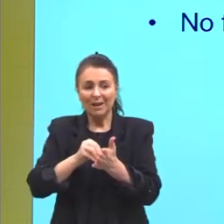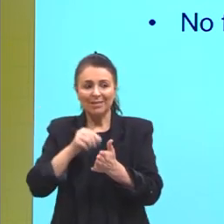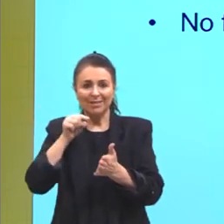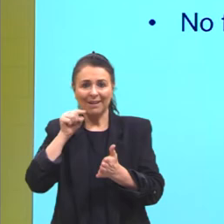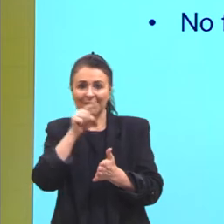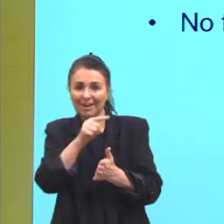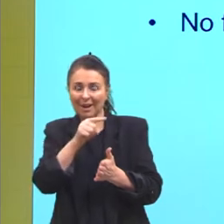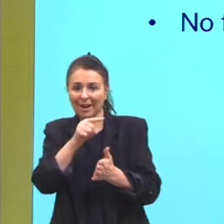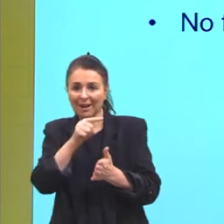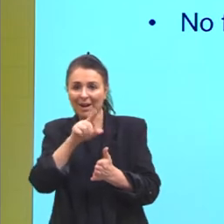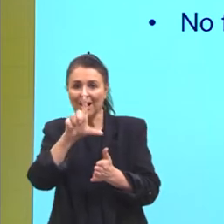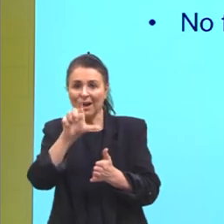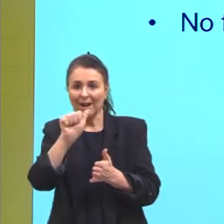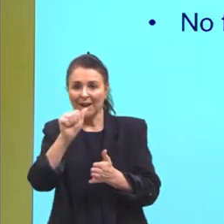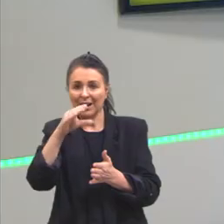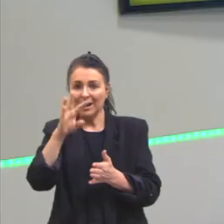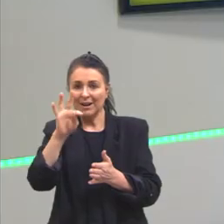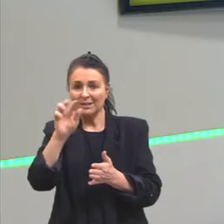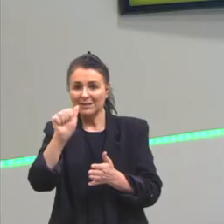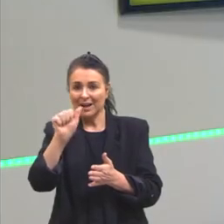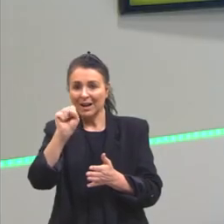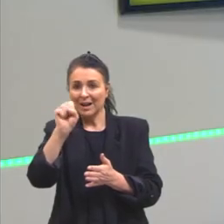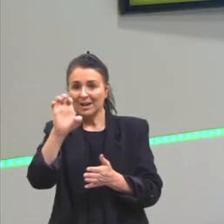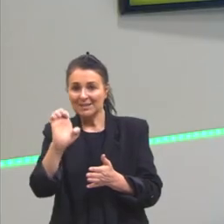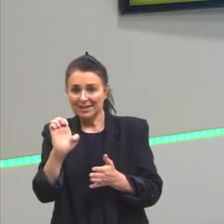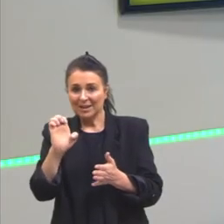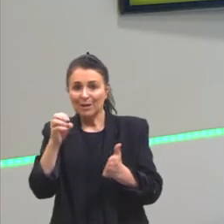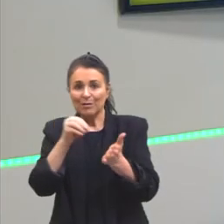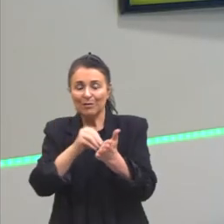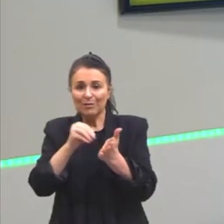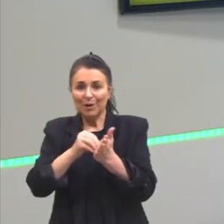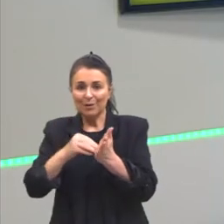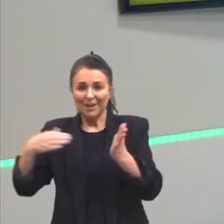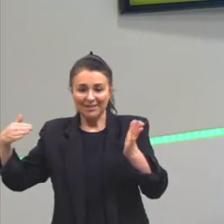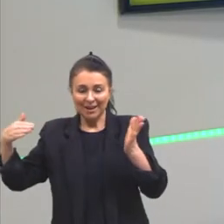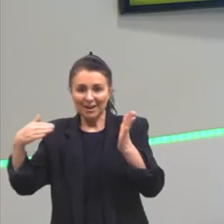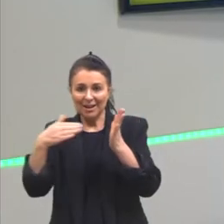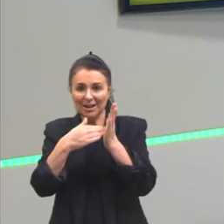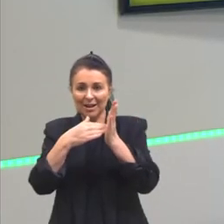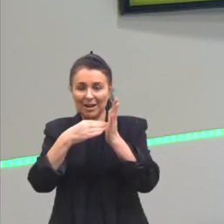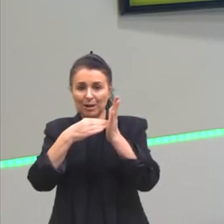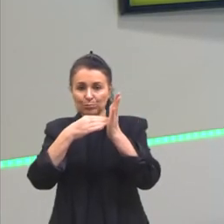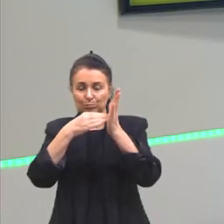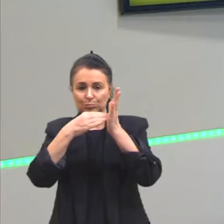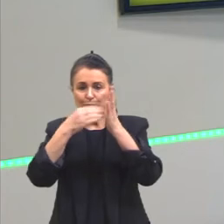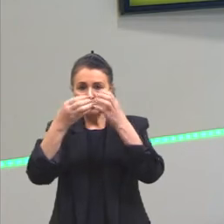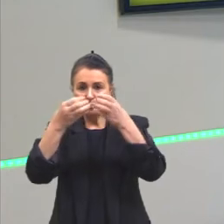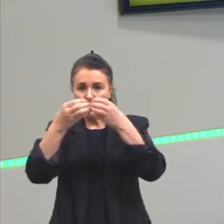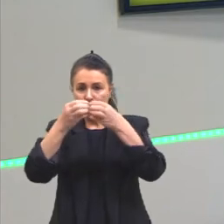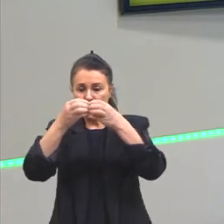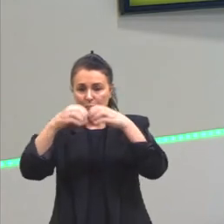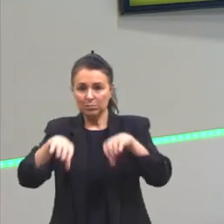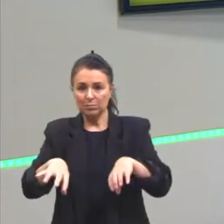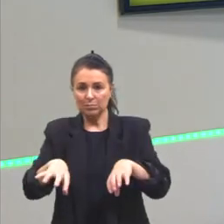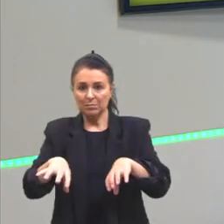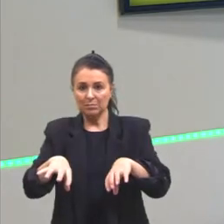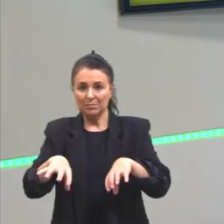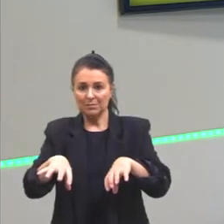enzima, a lactase, que é a que acelera, que faz ocorrer essa reação da quebra no nosso organismo, do